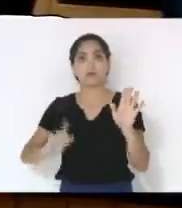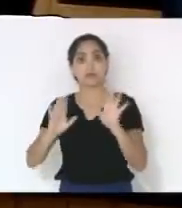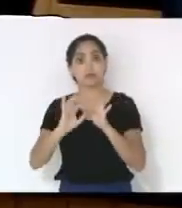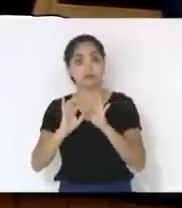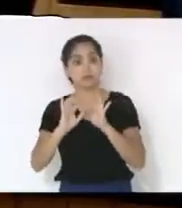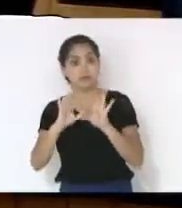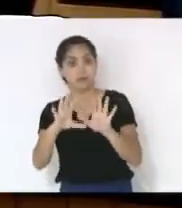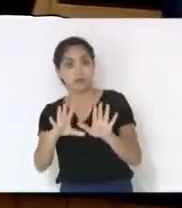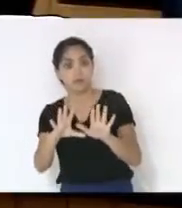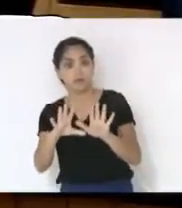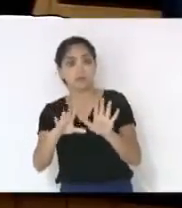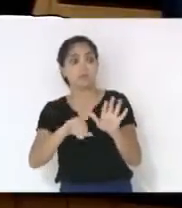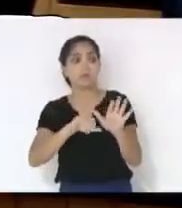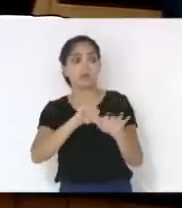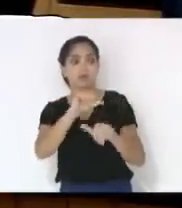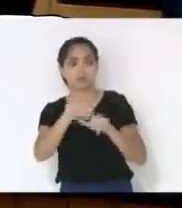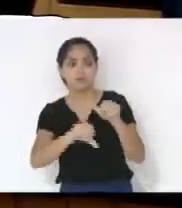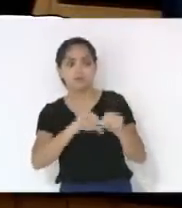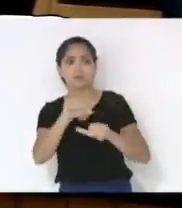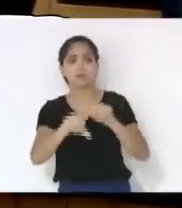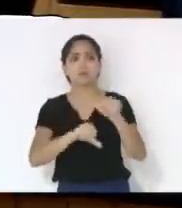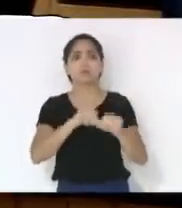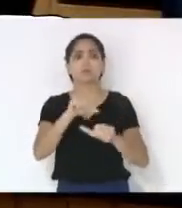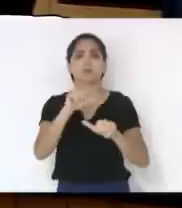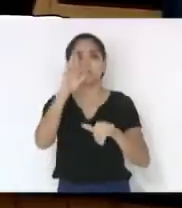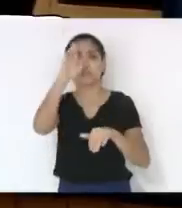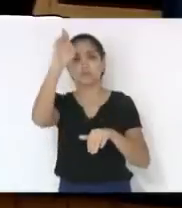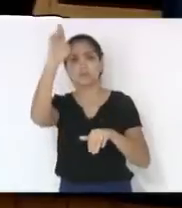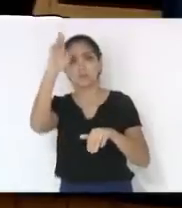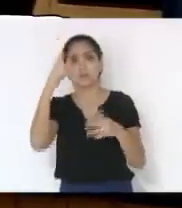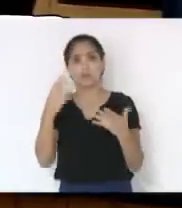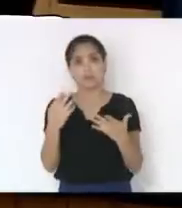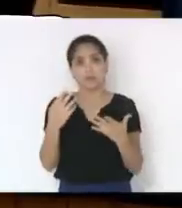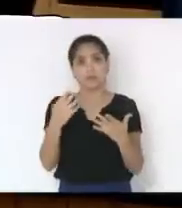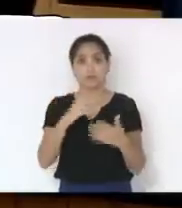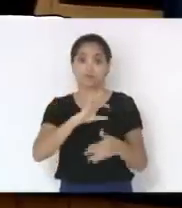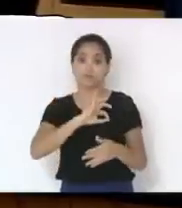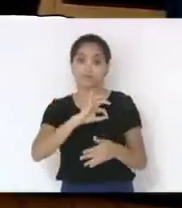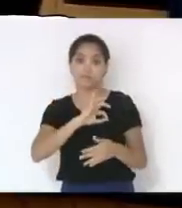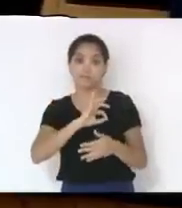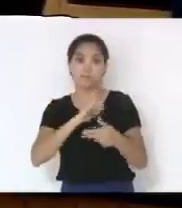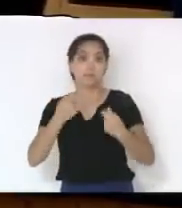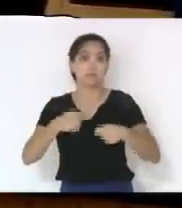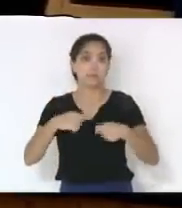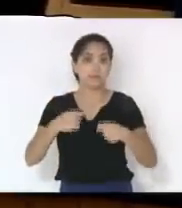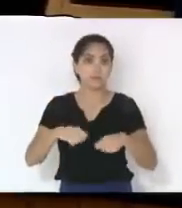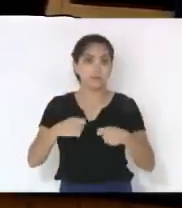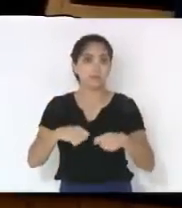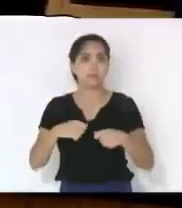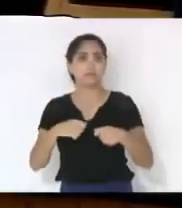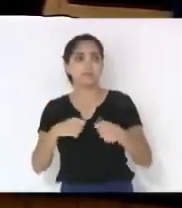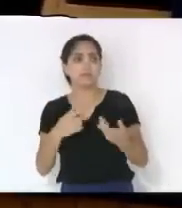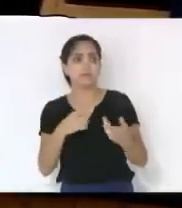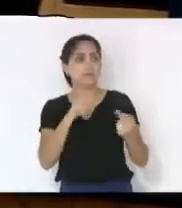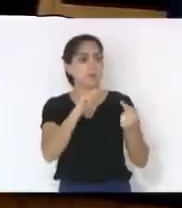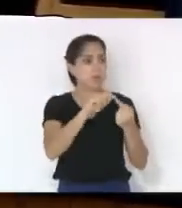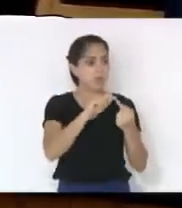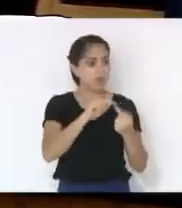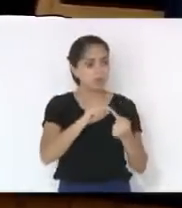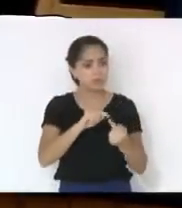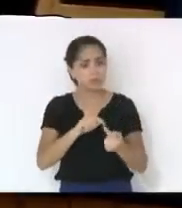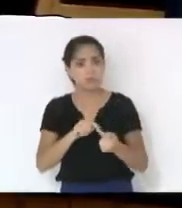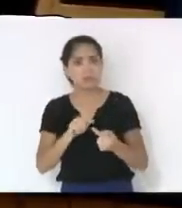para trocar, para mudar o chefe. O chefe de polícia tem que ter sintonia, as coisas têm que estar